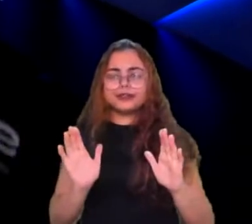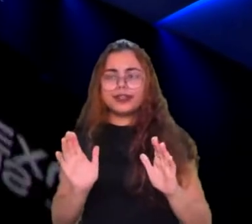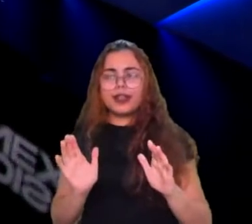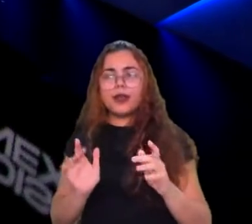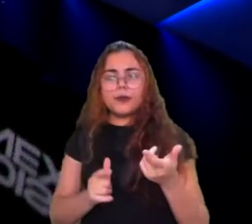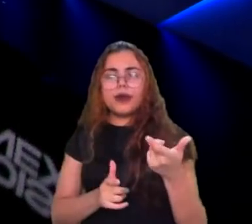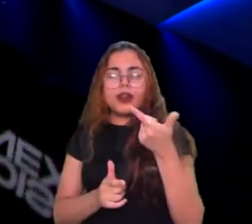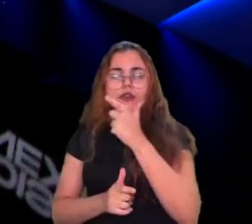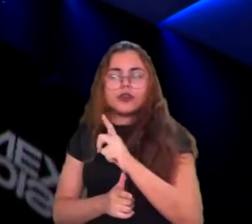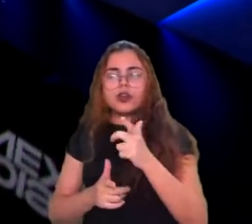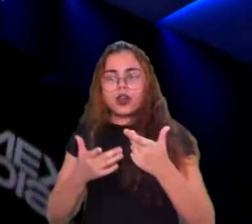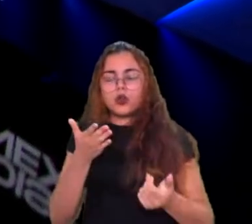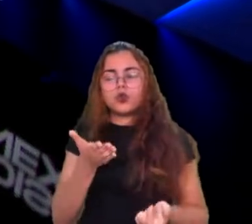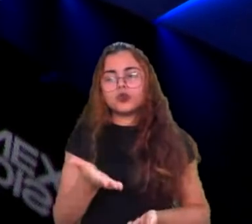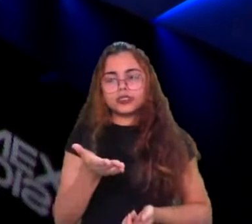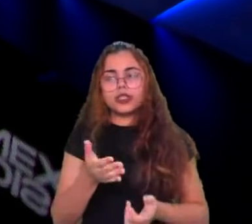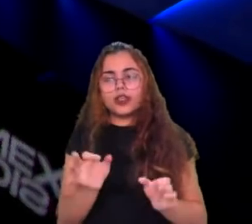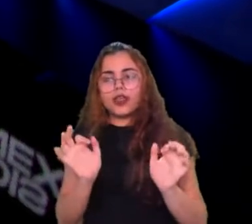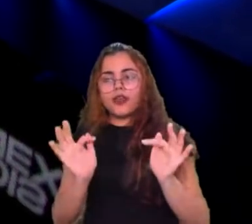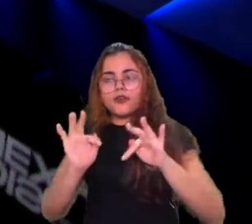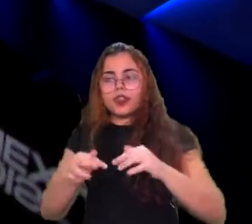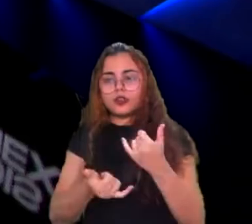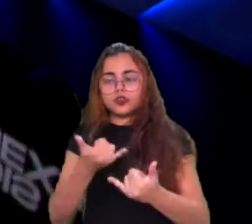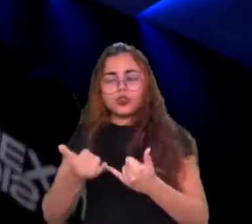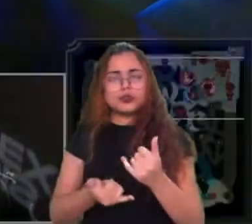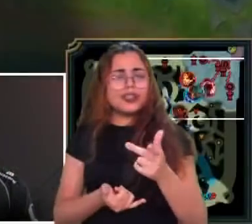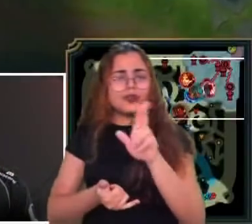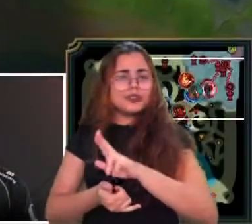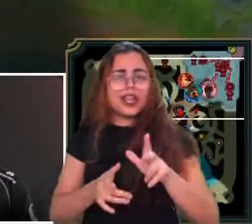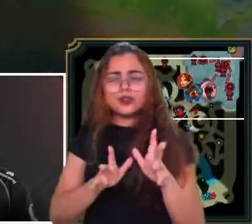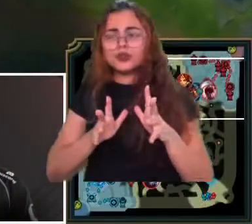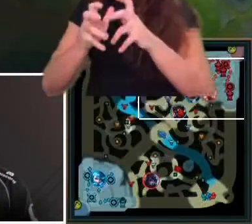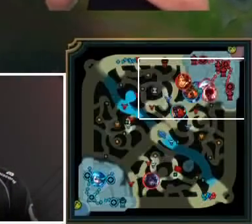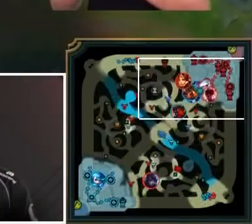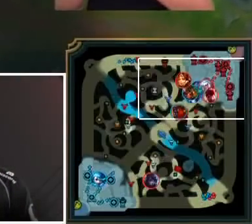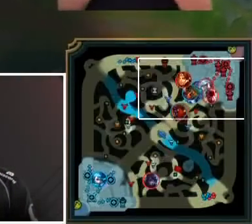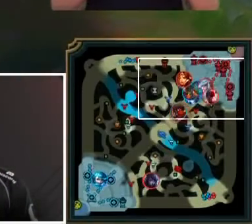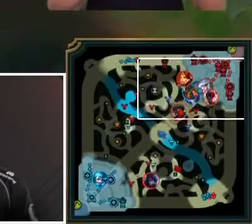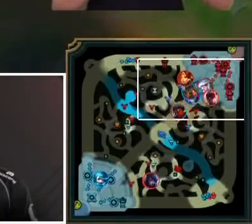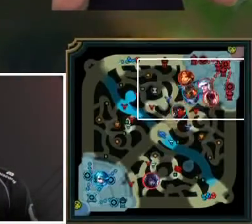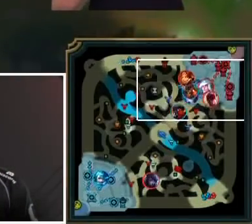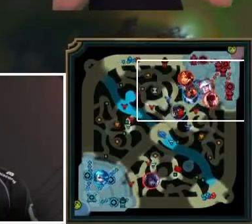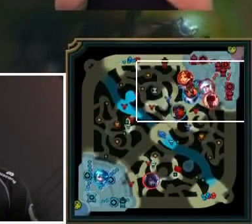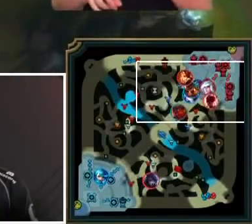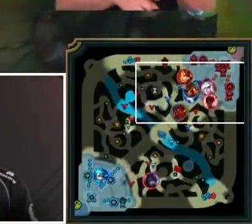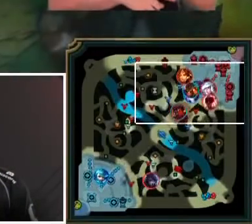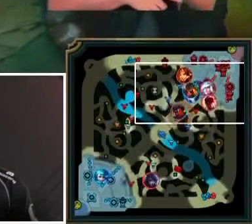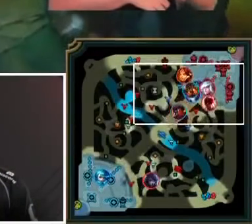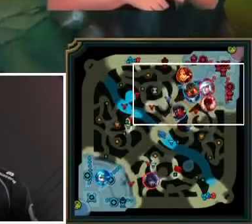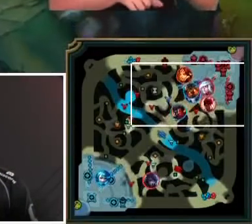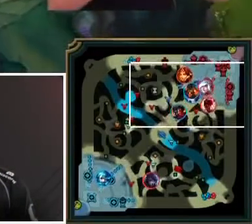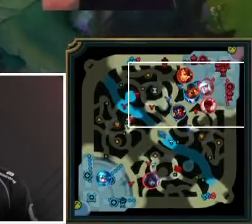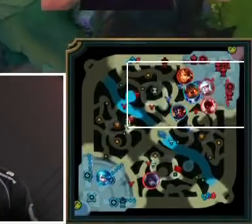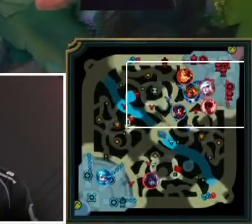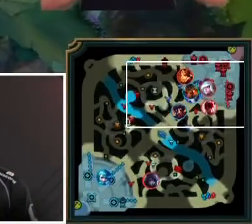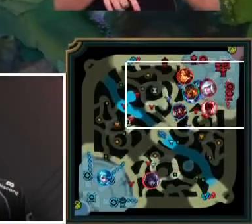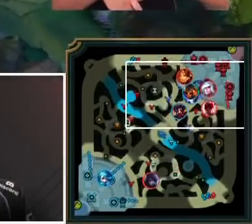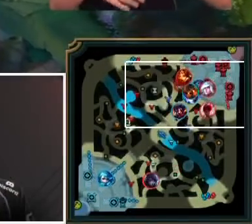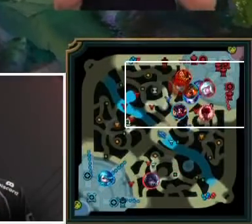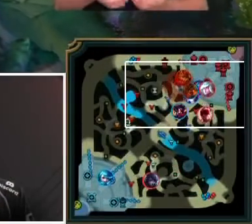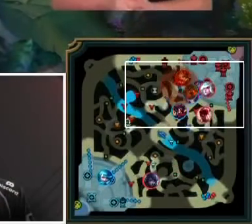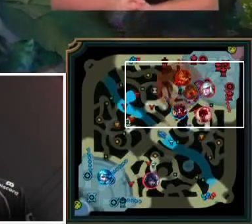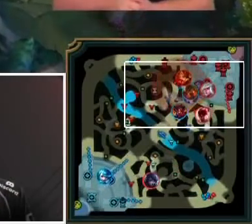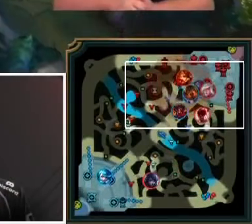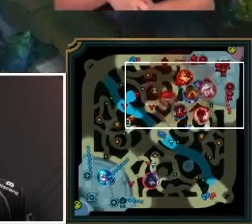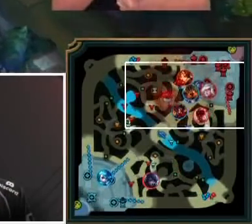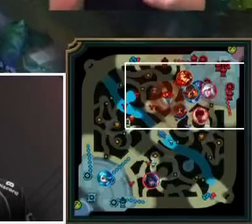recall pararam tudo gastaram flash gastaram tudo saíram se tacando no meio de todo mundo Dutz fez o que mais gosta é, com certeza então saldo positivo da Laude essa semana ganharam ontem da